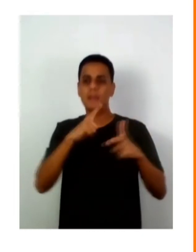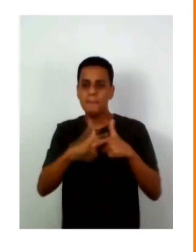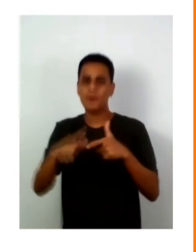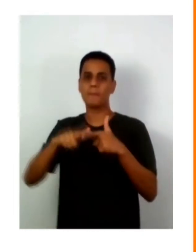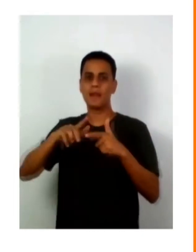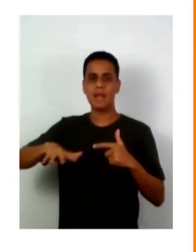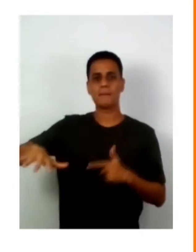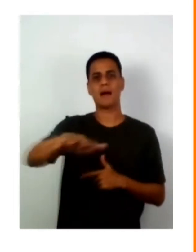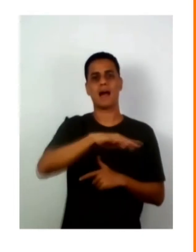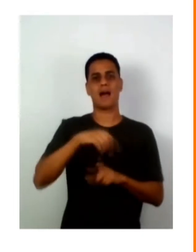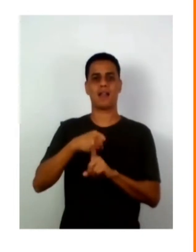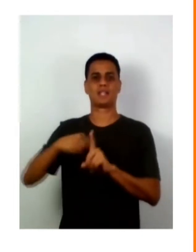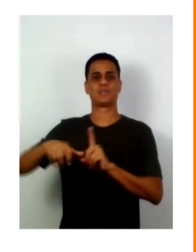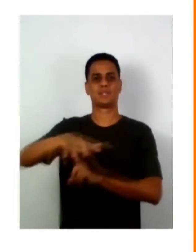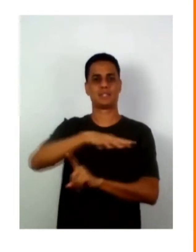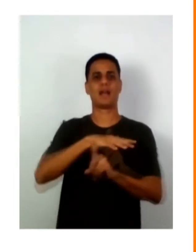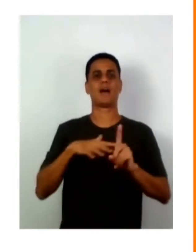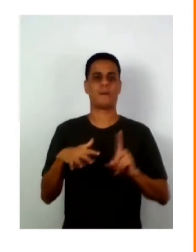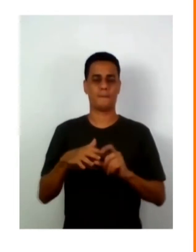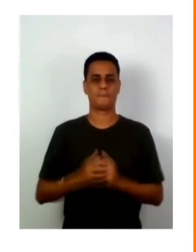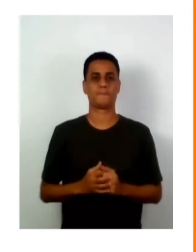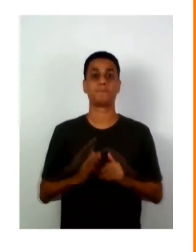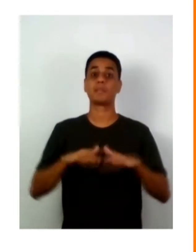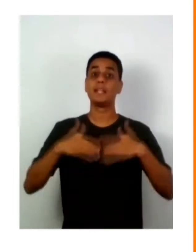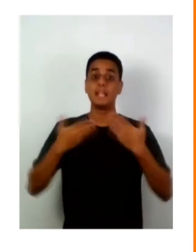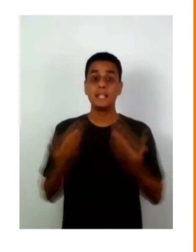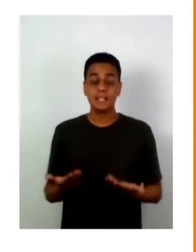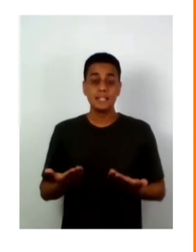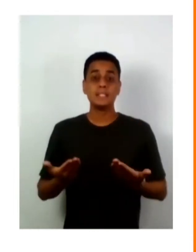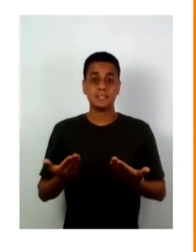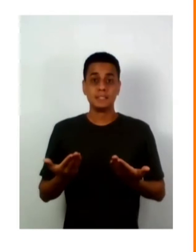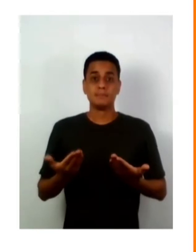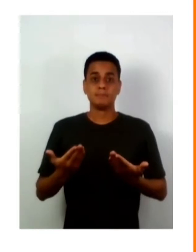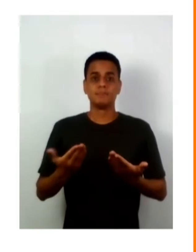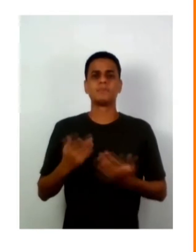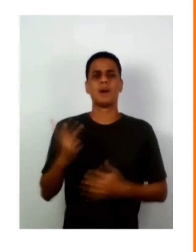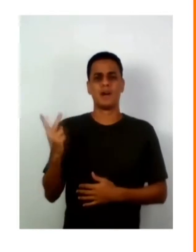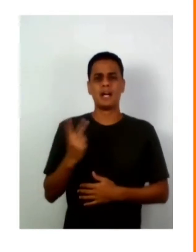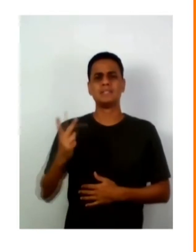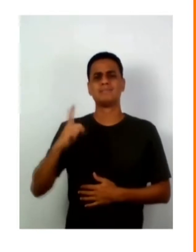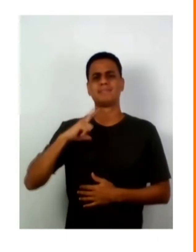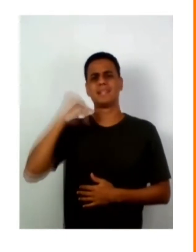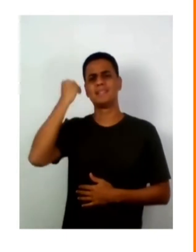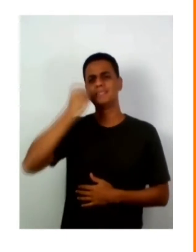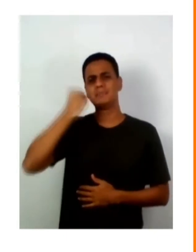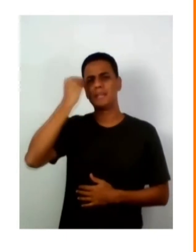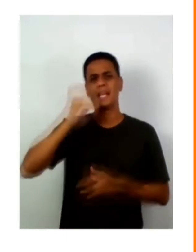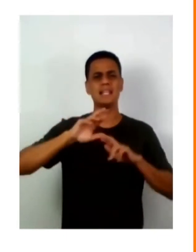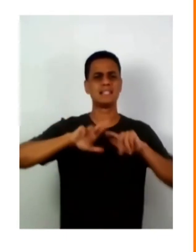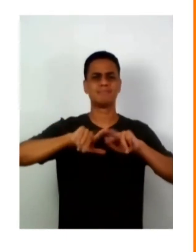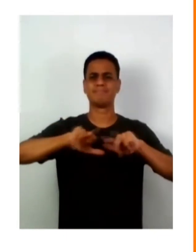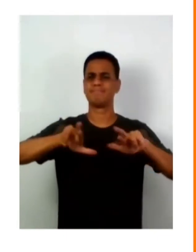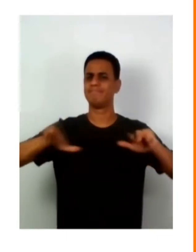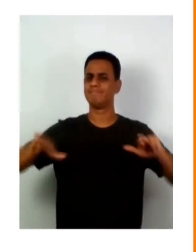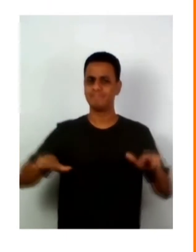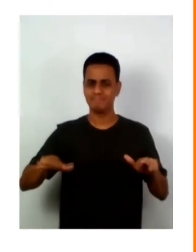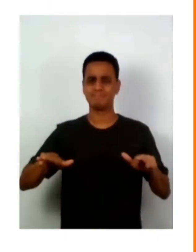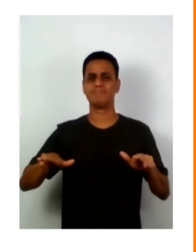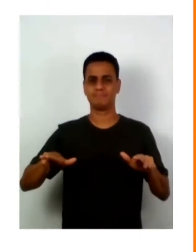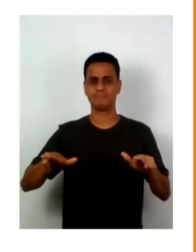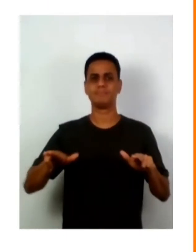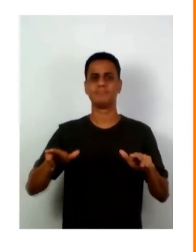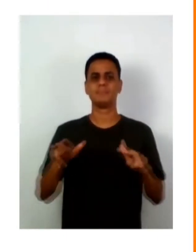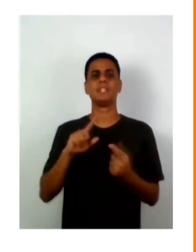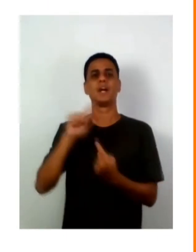e o desenvolvimento com outras problemáticas sociais. Nesse sentido, elas têm experiências muito variadas,